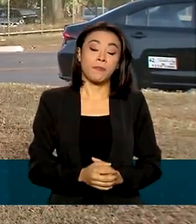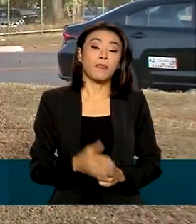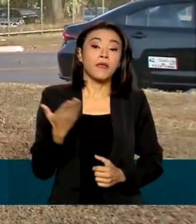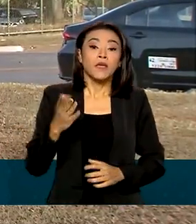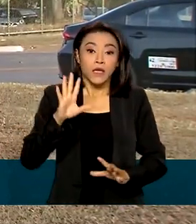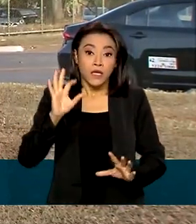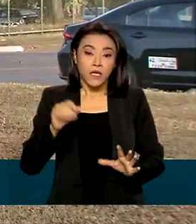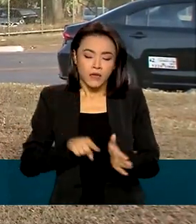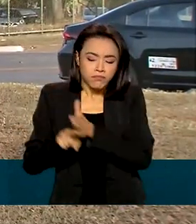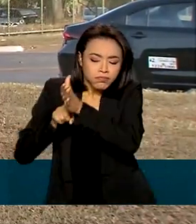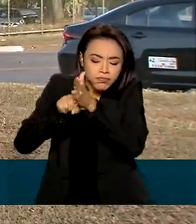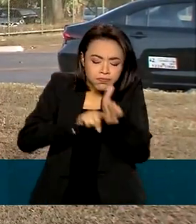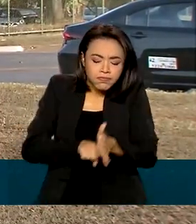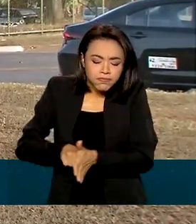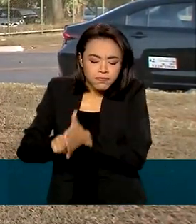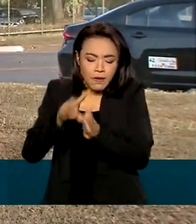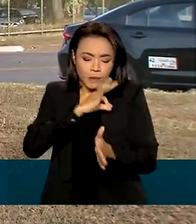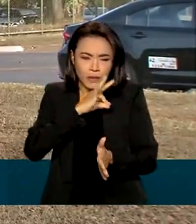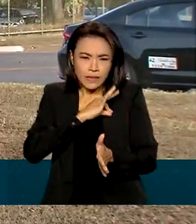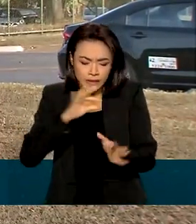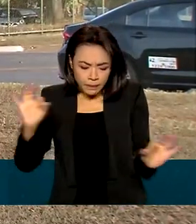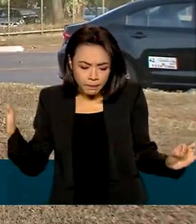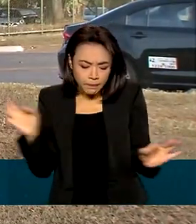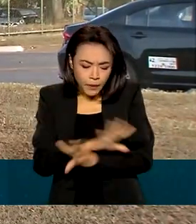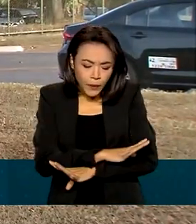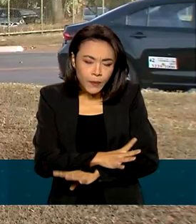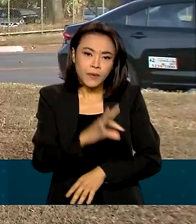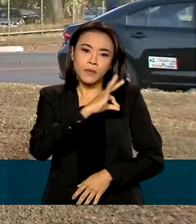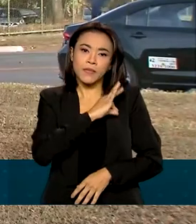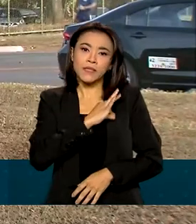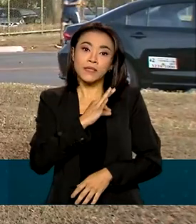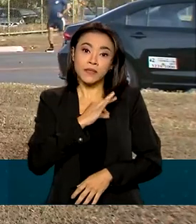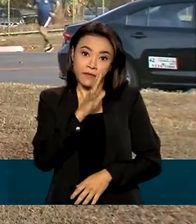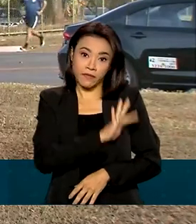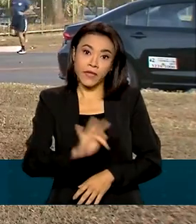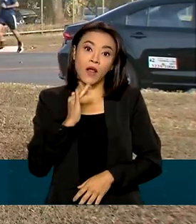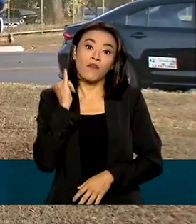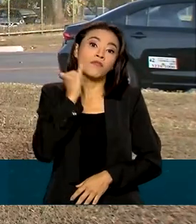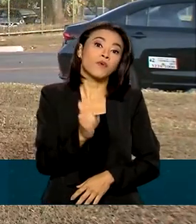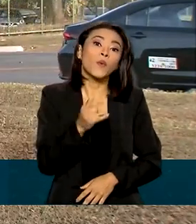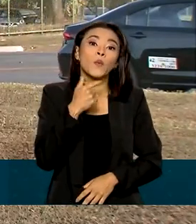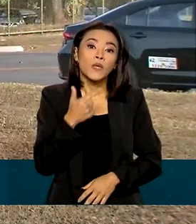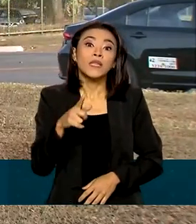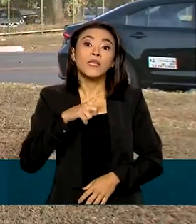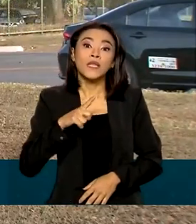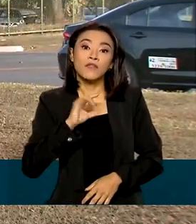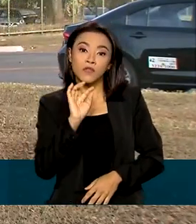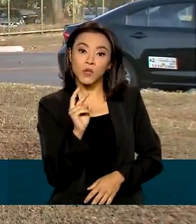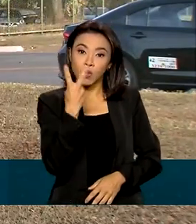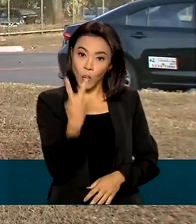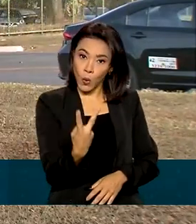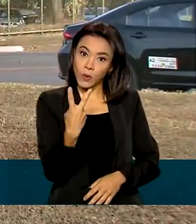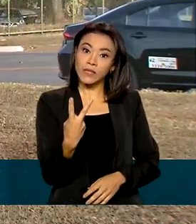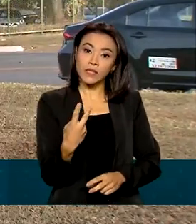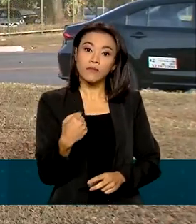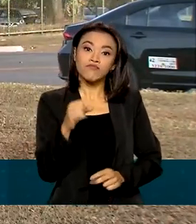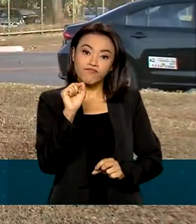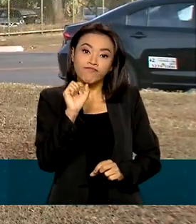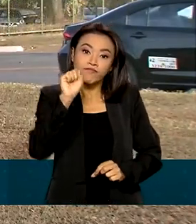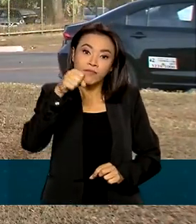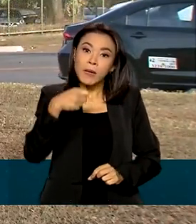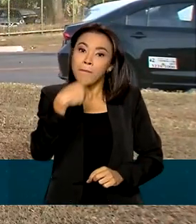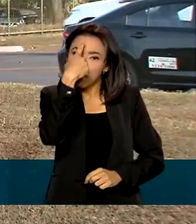conclusão da perícia, Renata, segundo APF, as amostras biológicas apontaram a presença de dois perfis genéticos